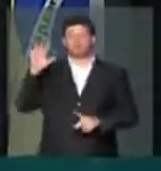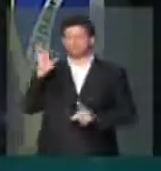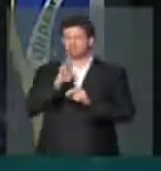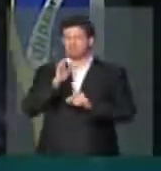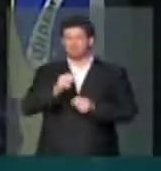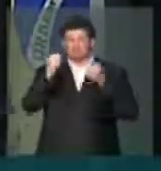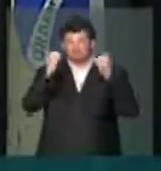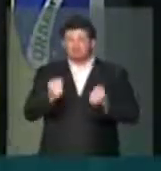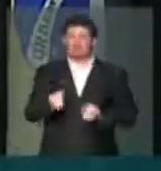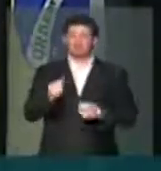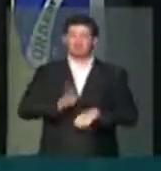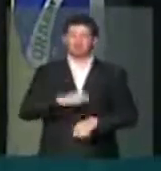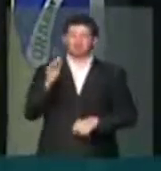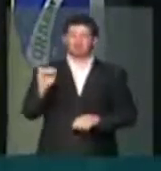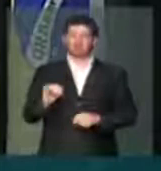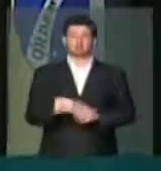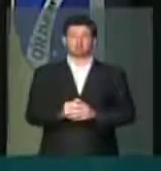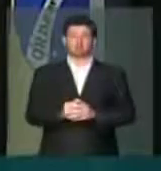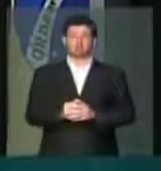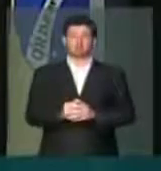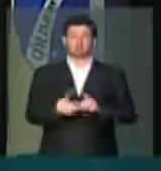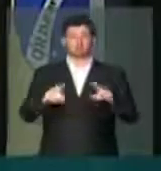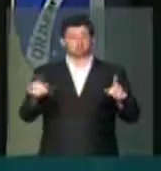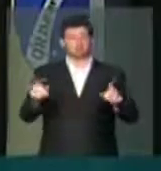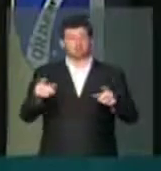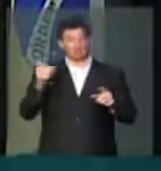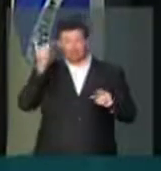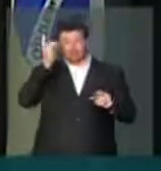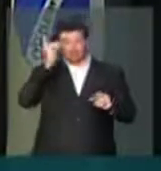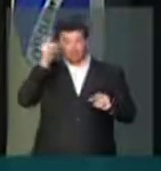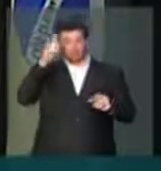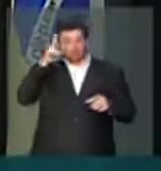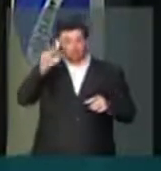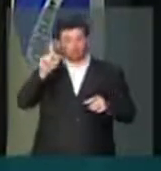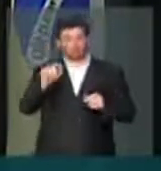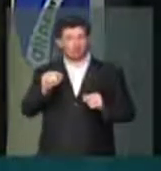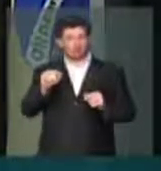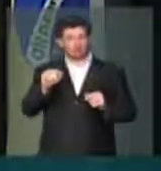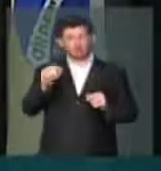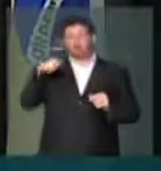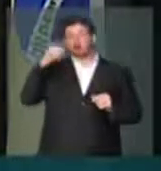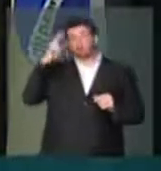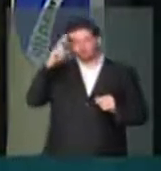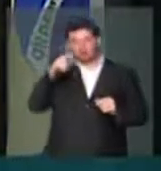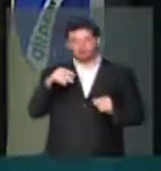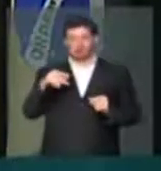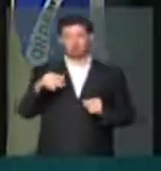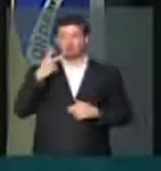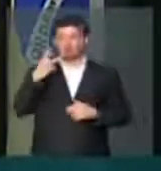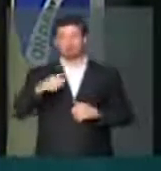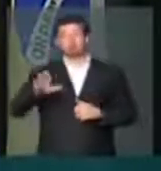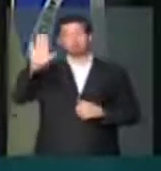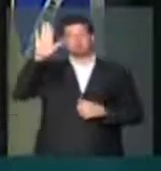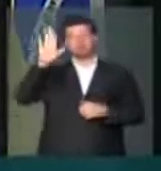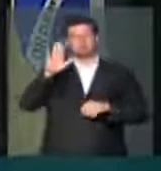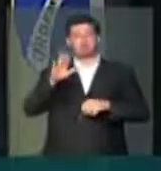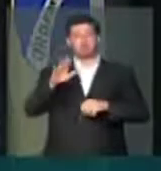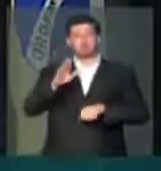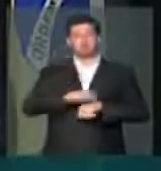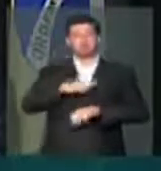muito mais relevante. Quem não lembra a Presidente Dilma na campanha, prometendo o programa Mais